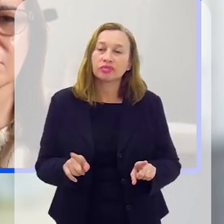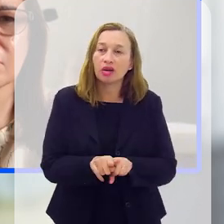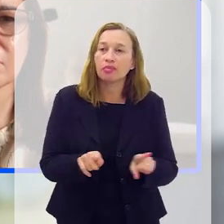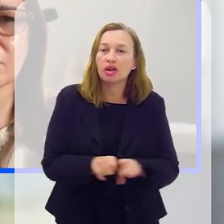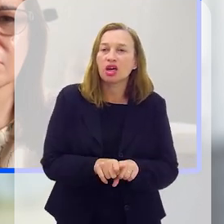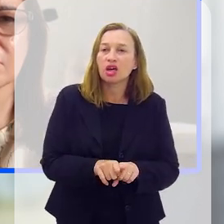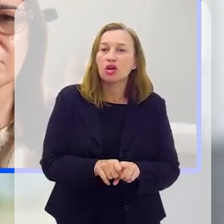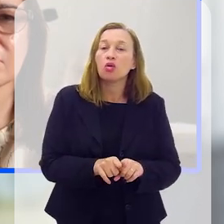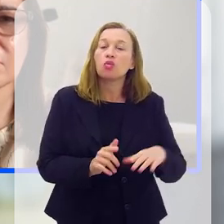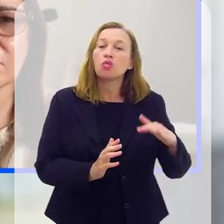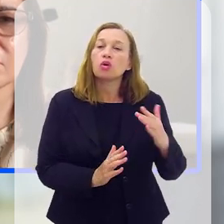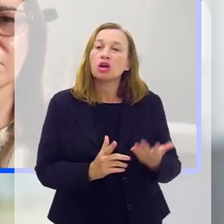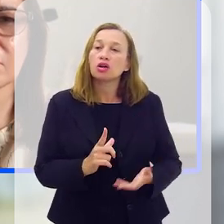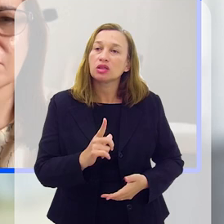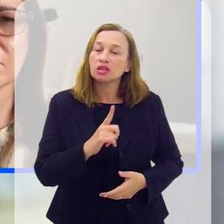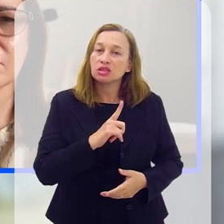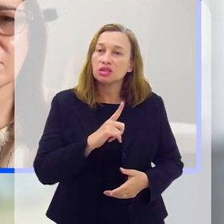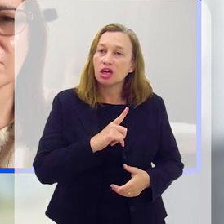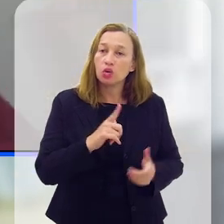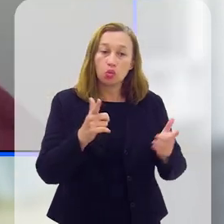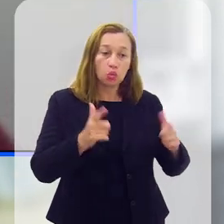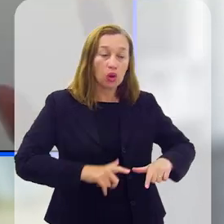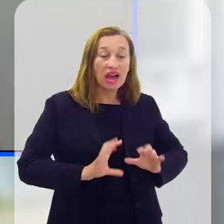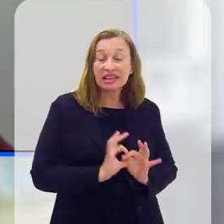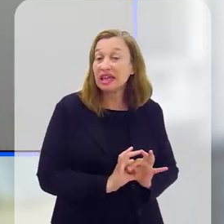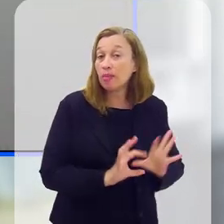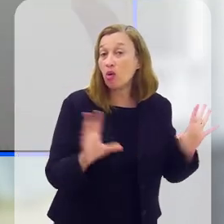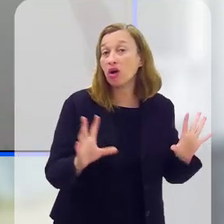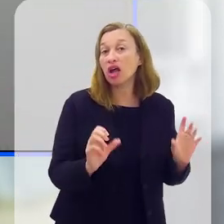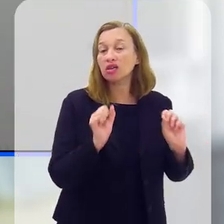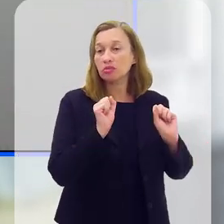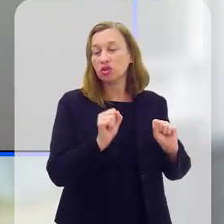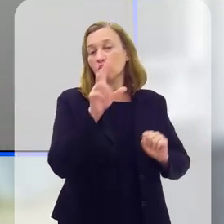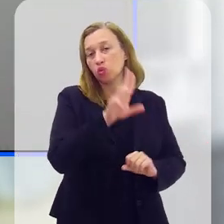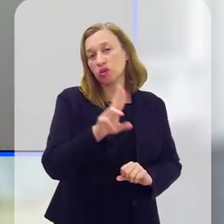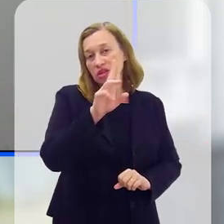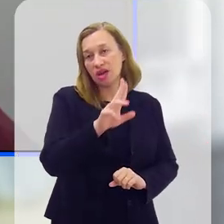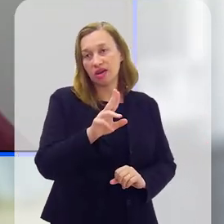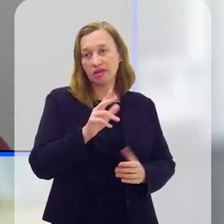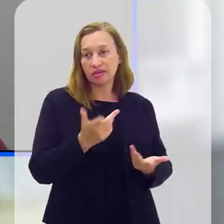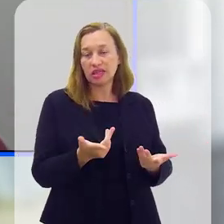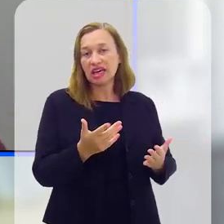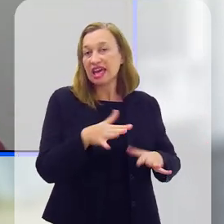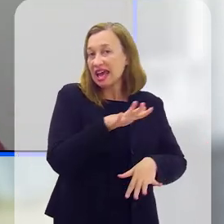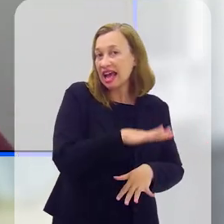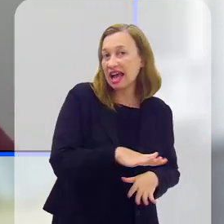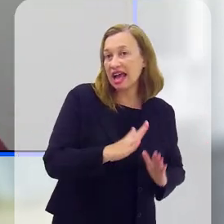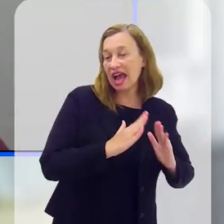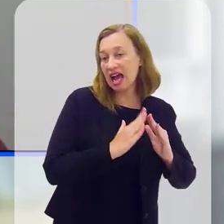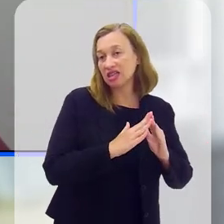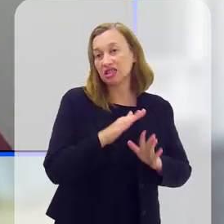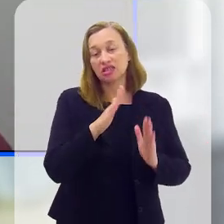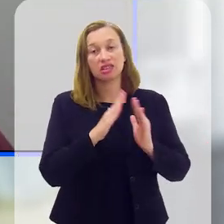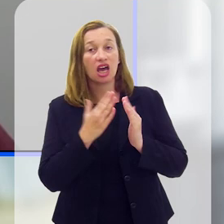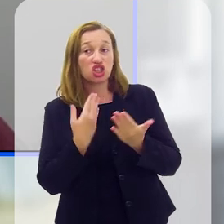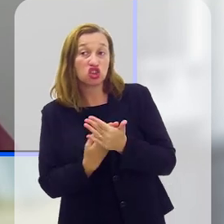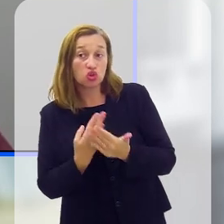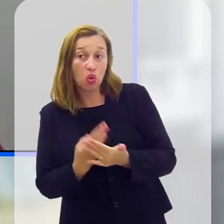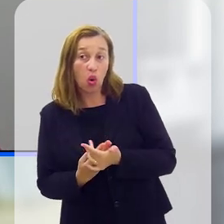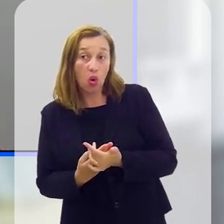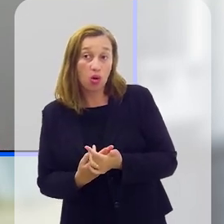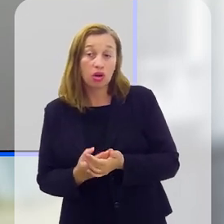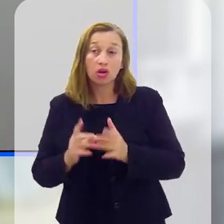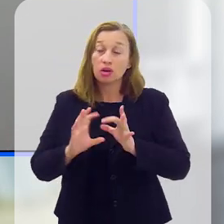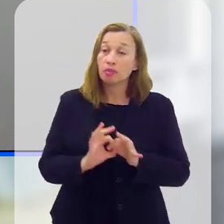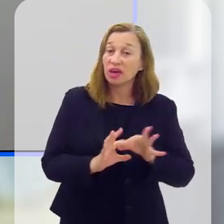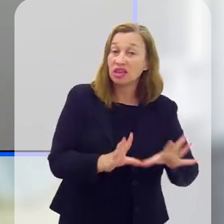coisa é eu ter um ambiente democrático, vamos usar essa palavra, em casa, ou na escola, ou seja,